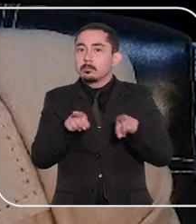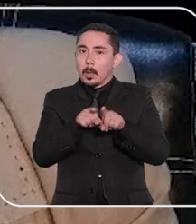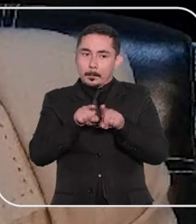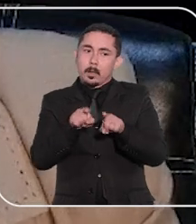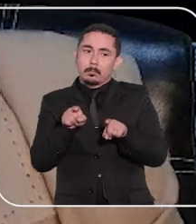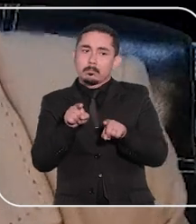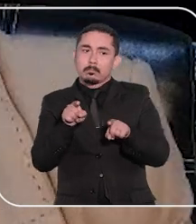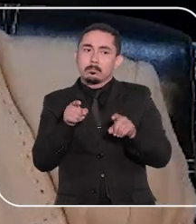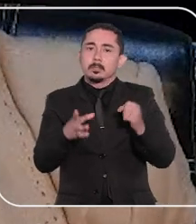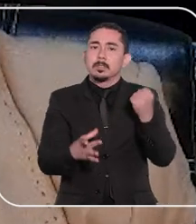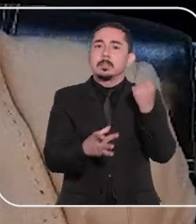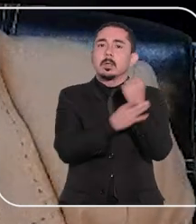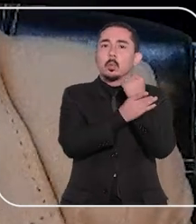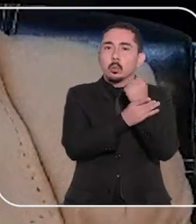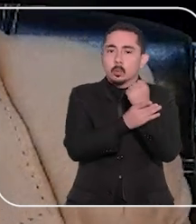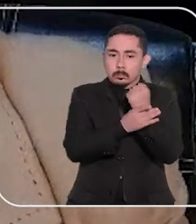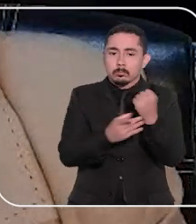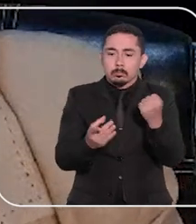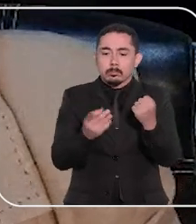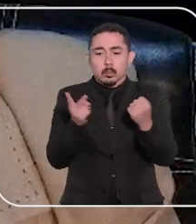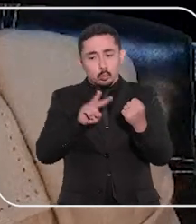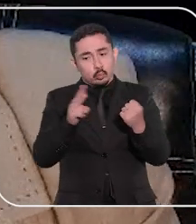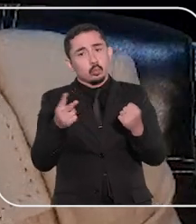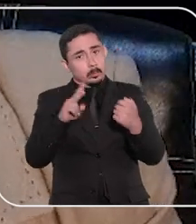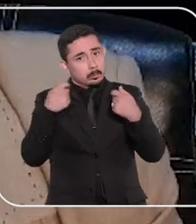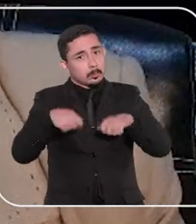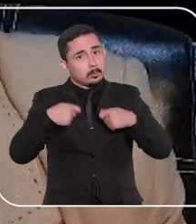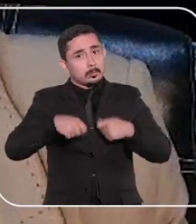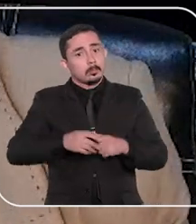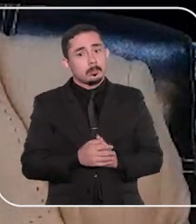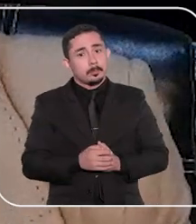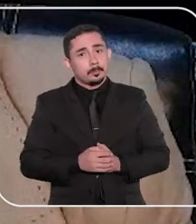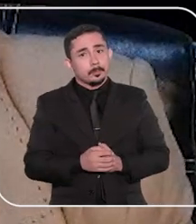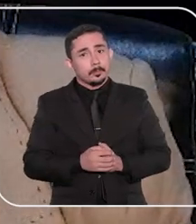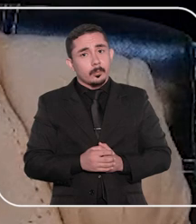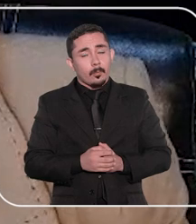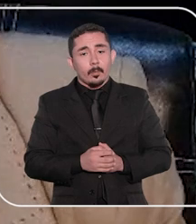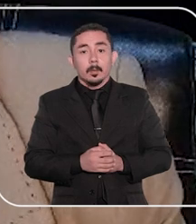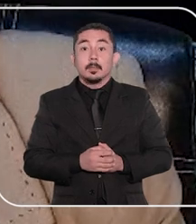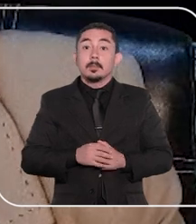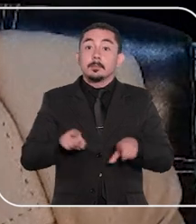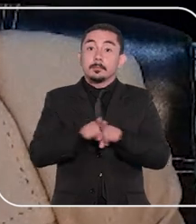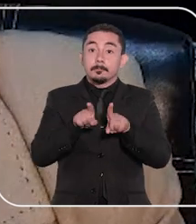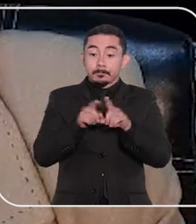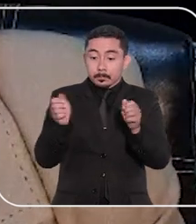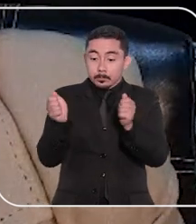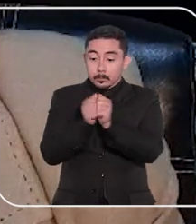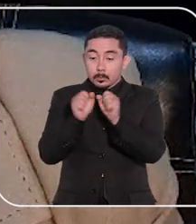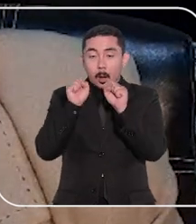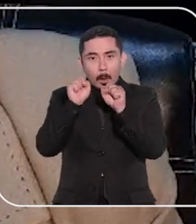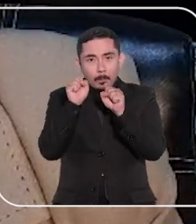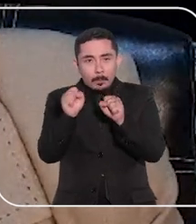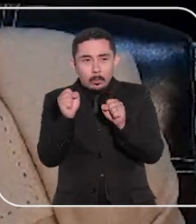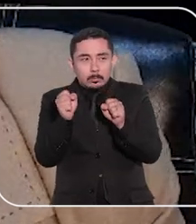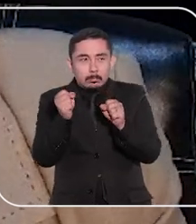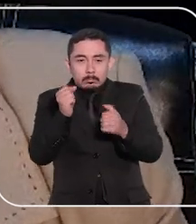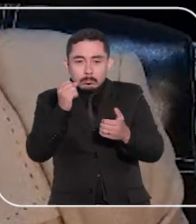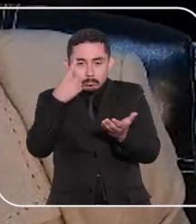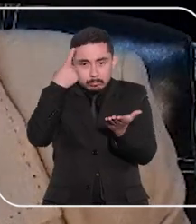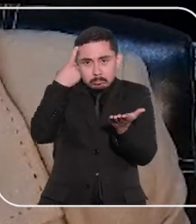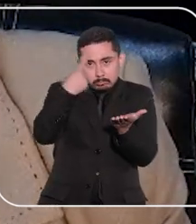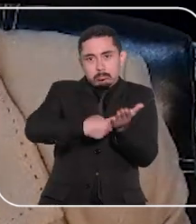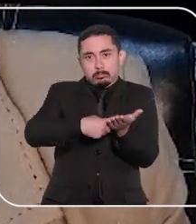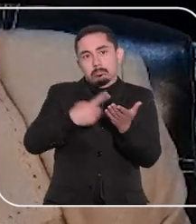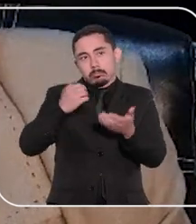toda a segurança física e jurídica das partes. E juntas, elas podem construir um